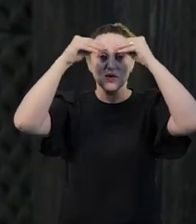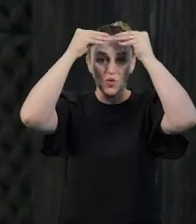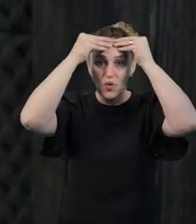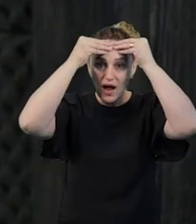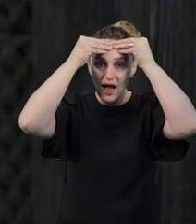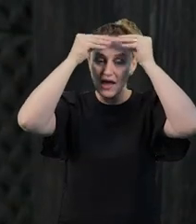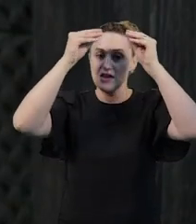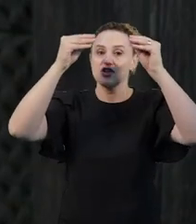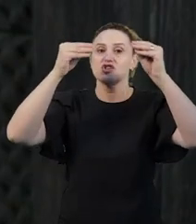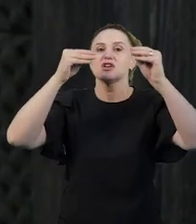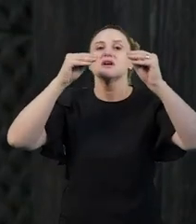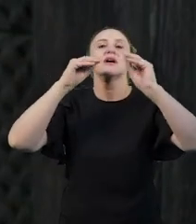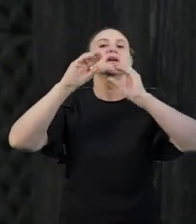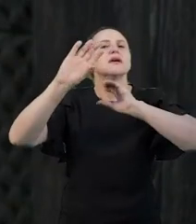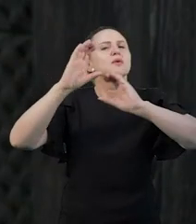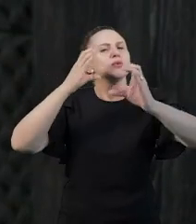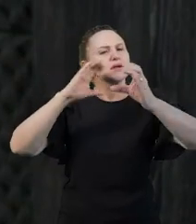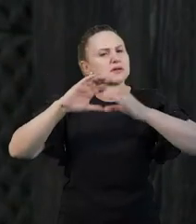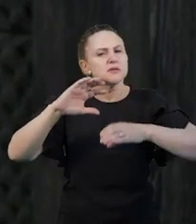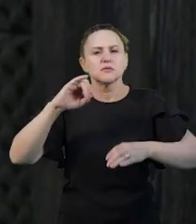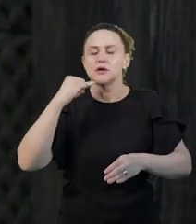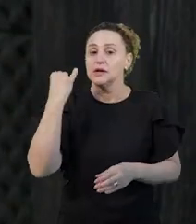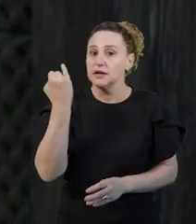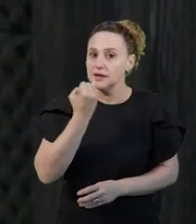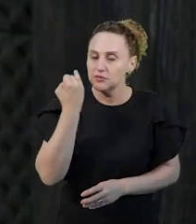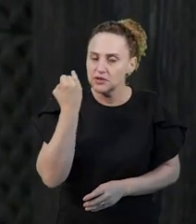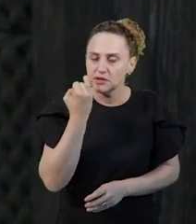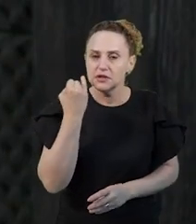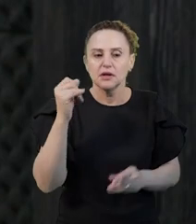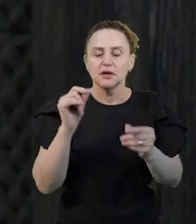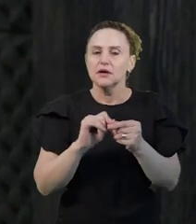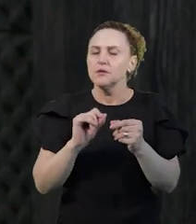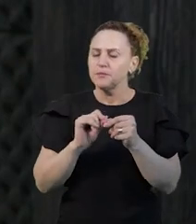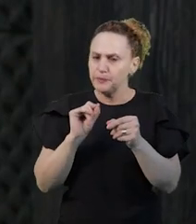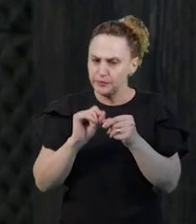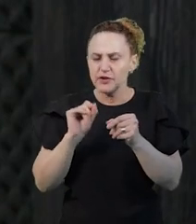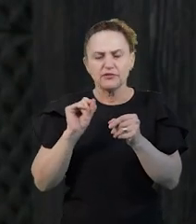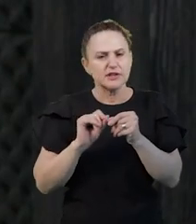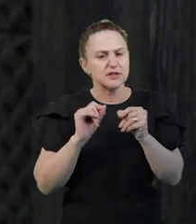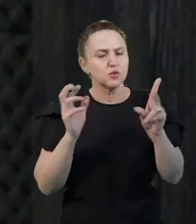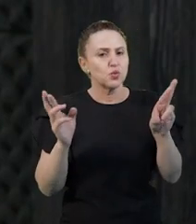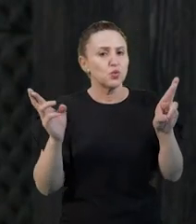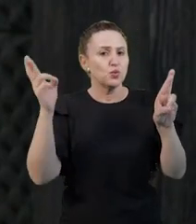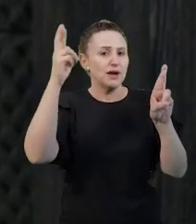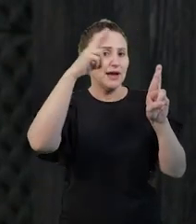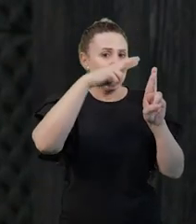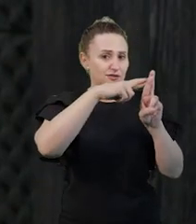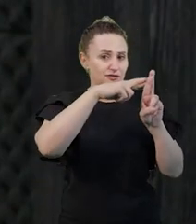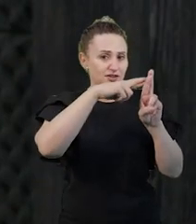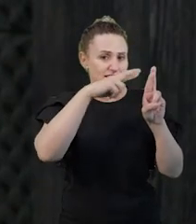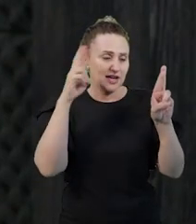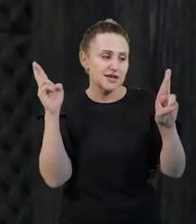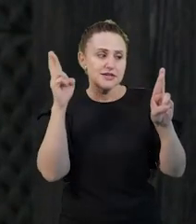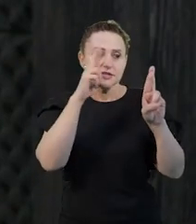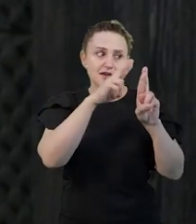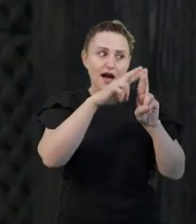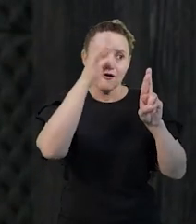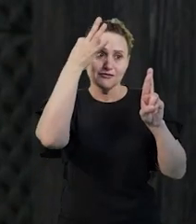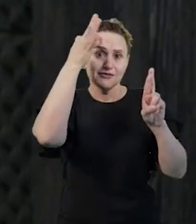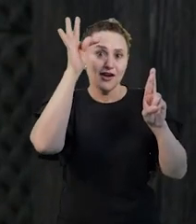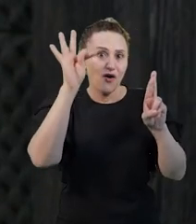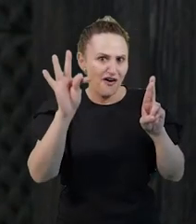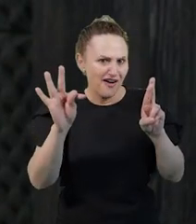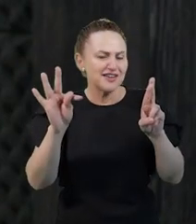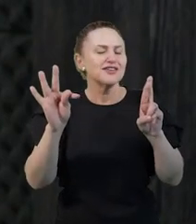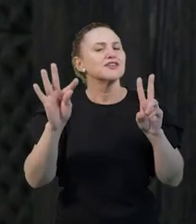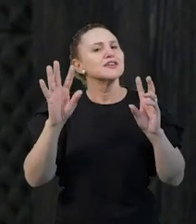Então, assim, eu fui construindo um referencial teórico que pudesse dar